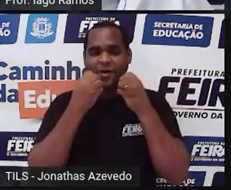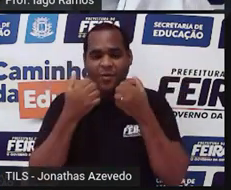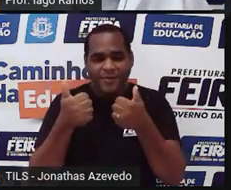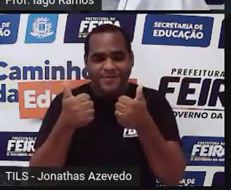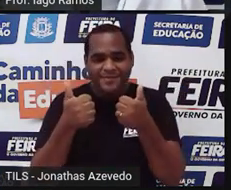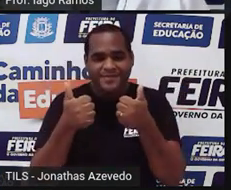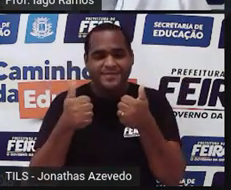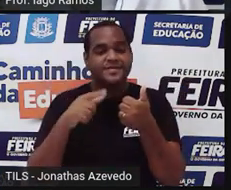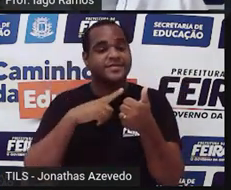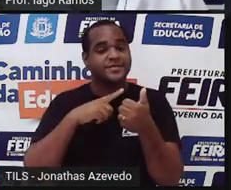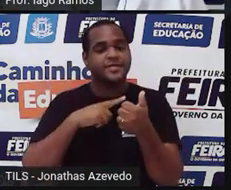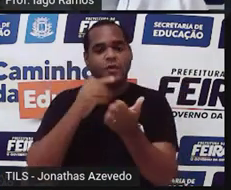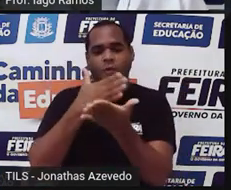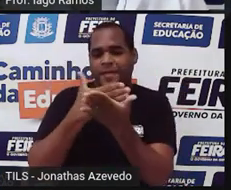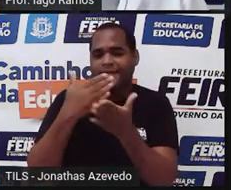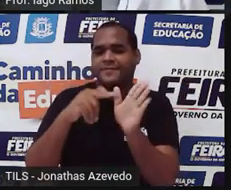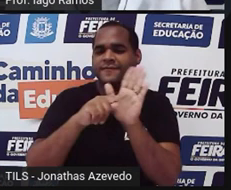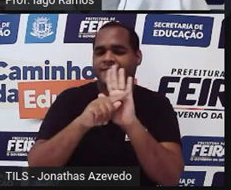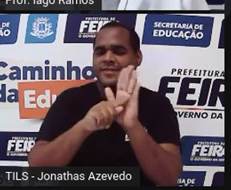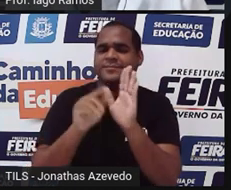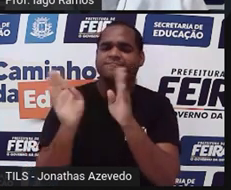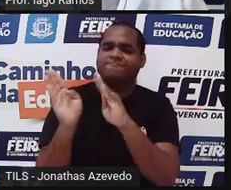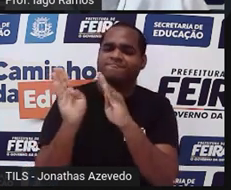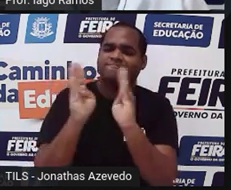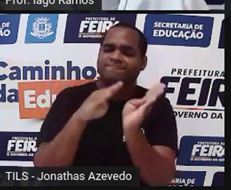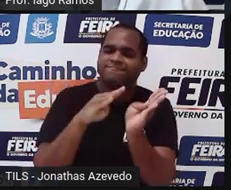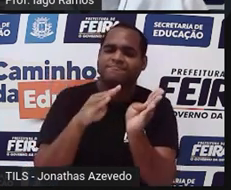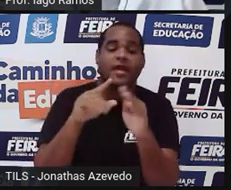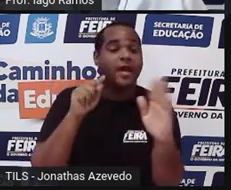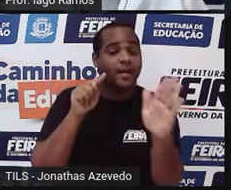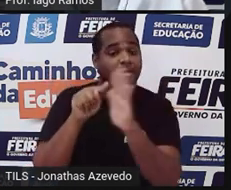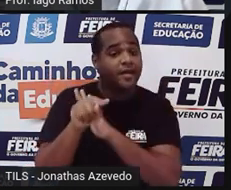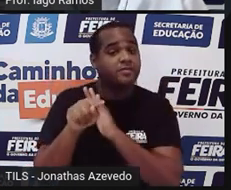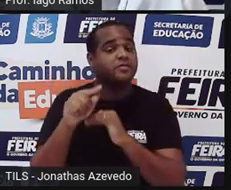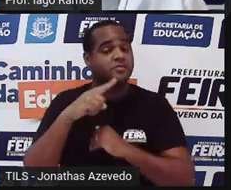Eu quero começar esse vídeo fazendo uma pergunta.